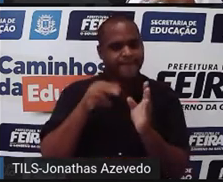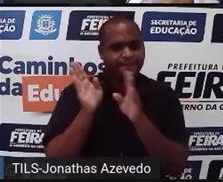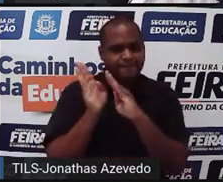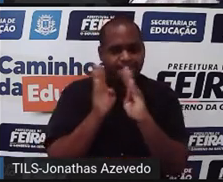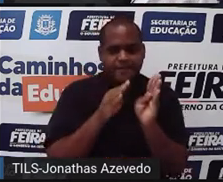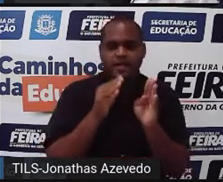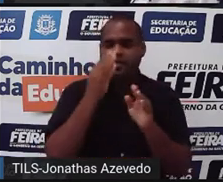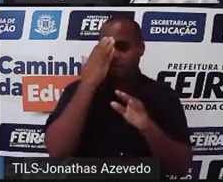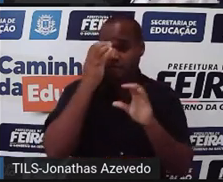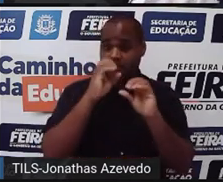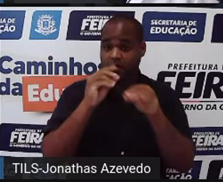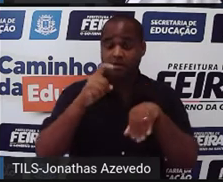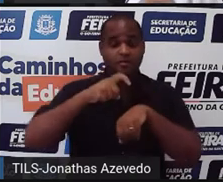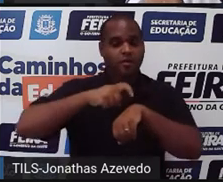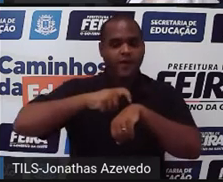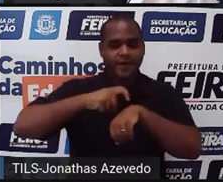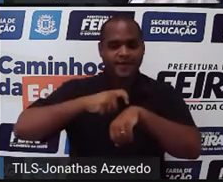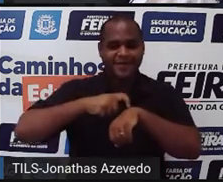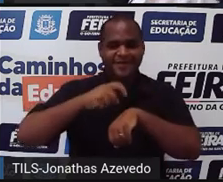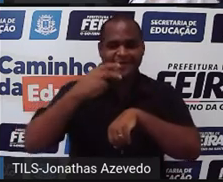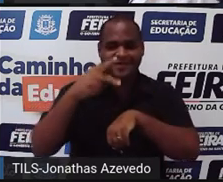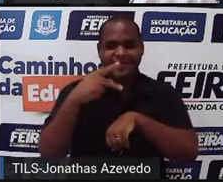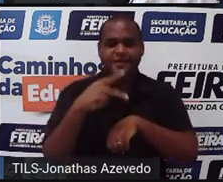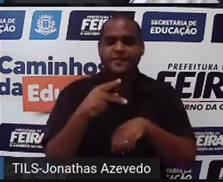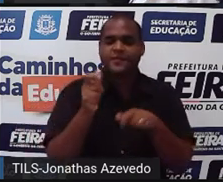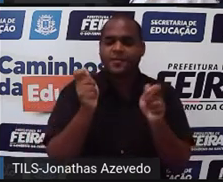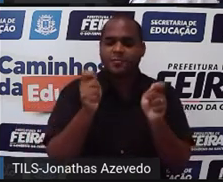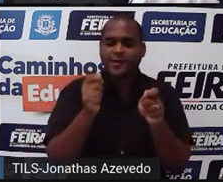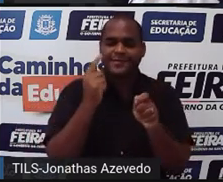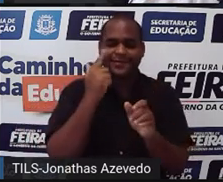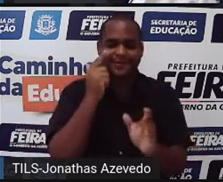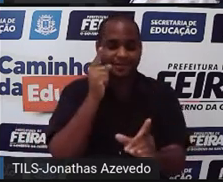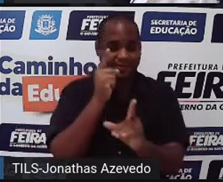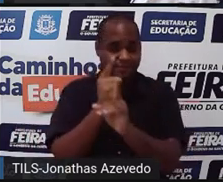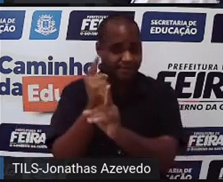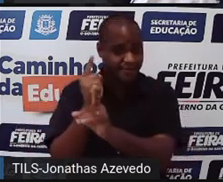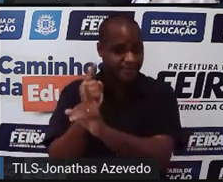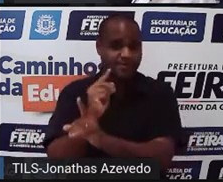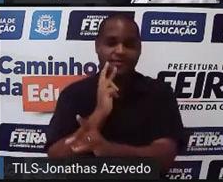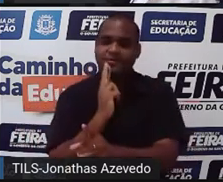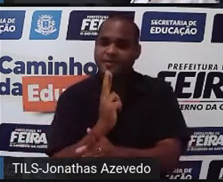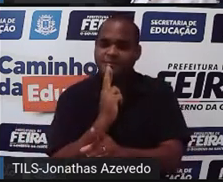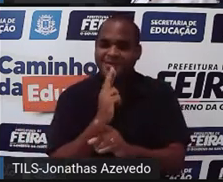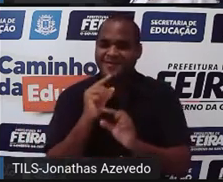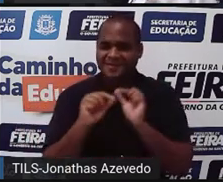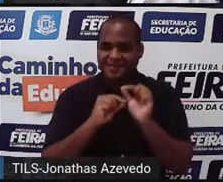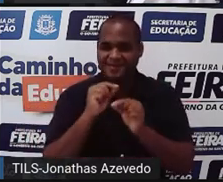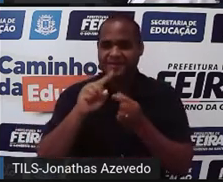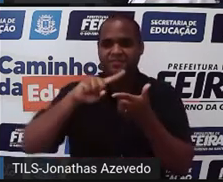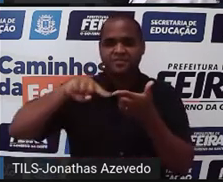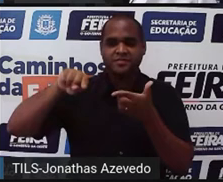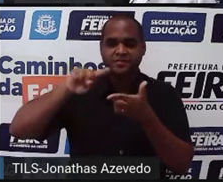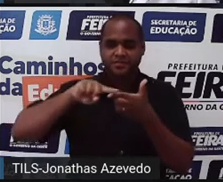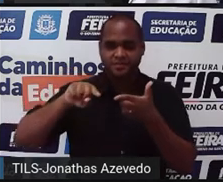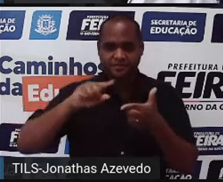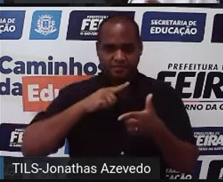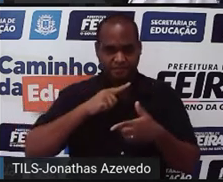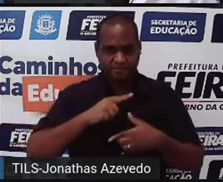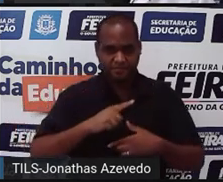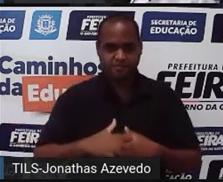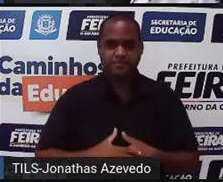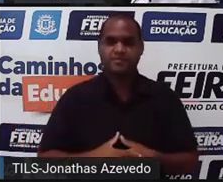vou te dar um tempinho para que você tente encontrar a solução desse probleminha. E aí a gente vai